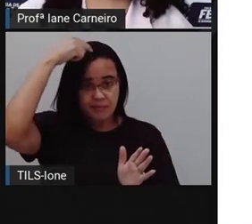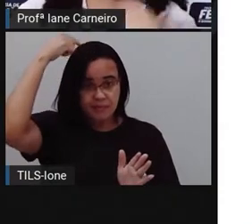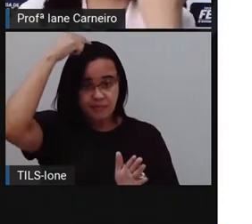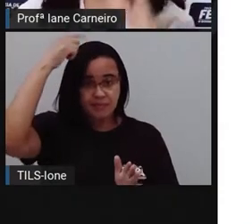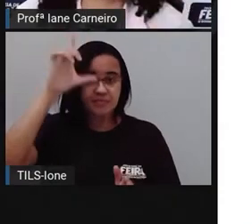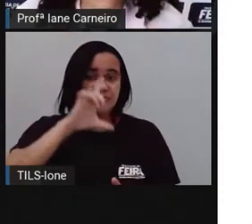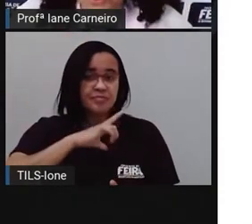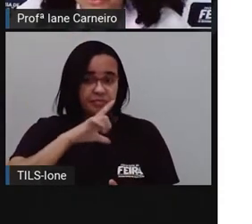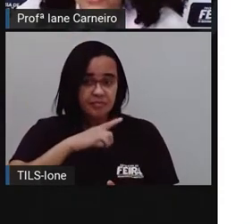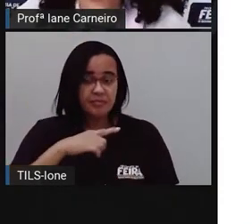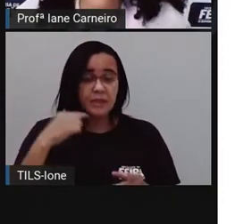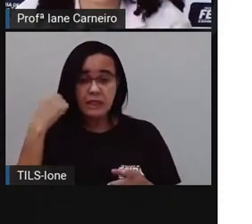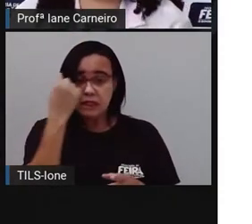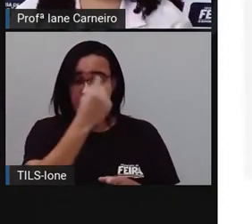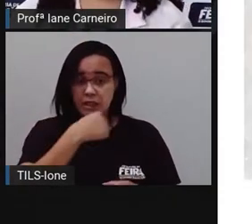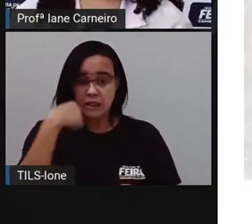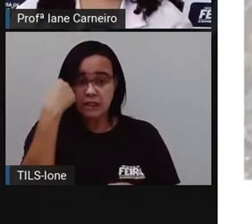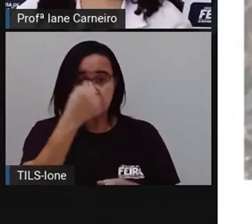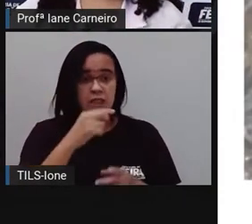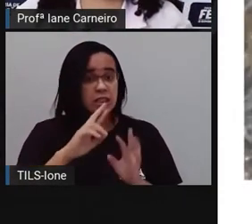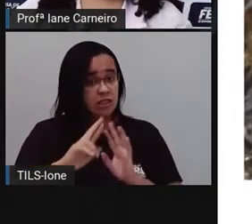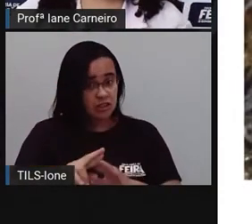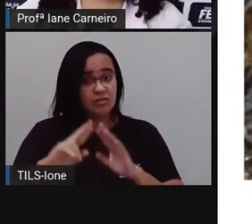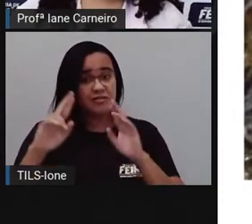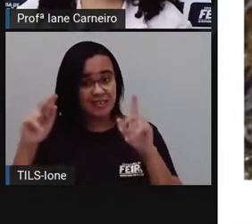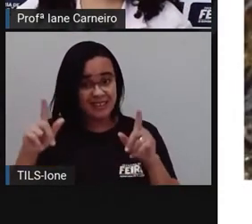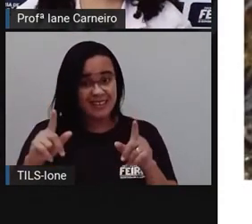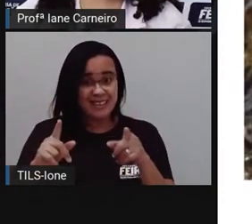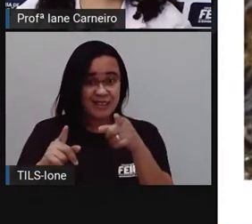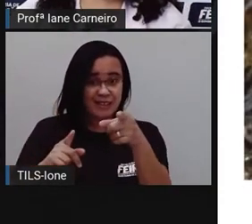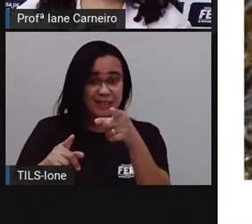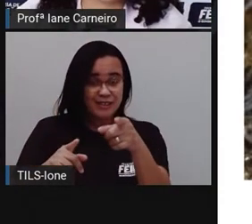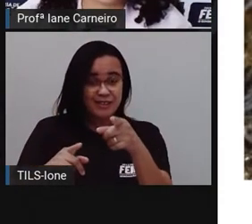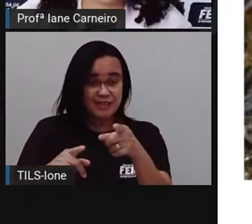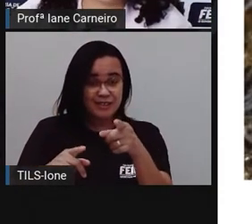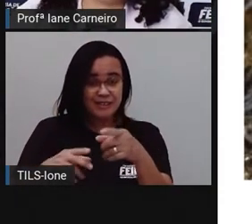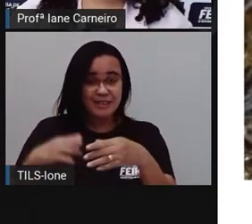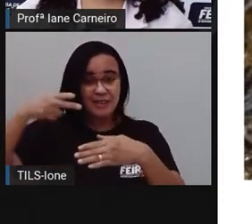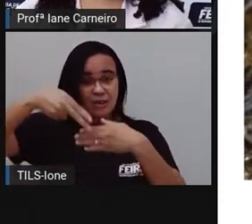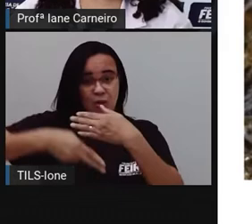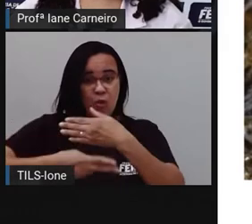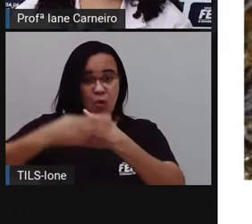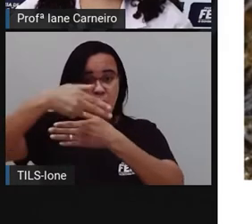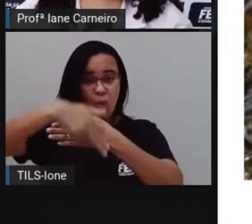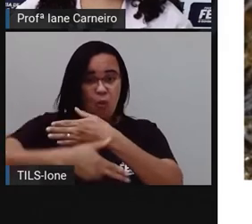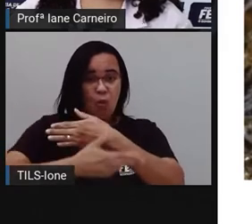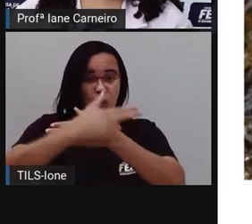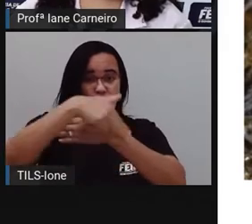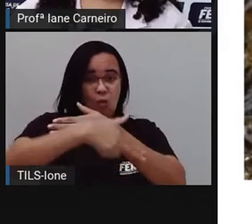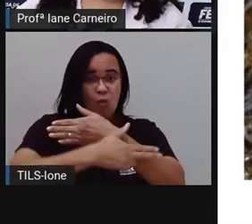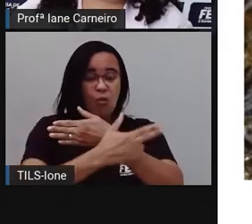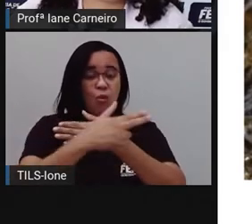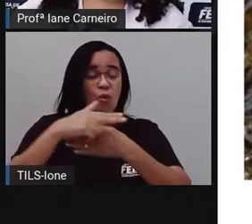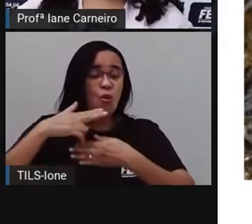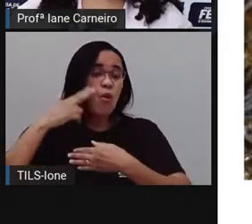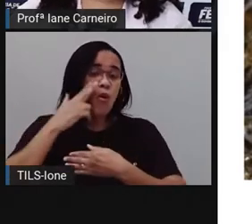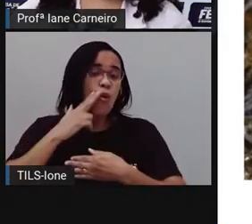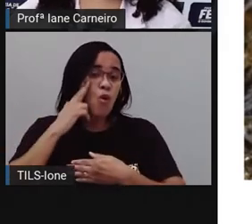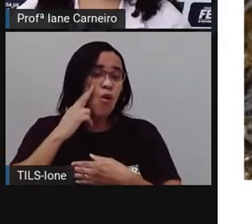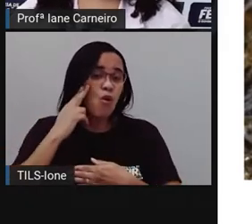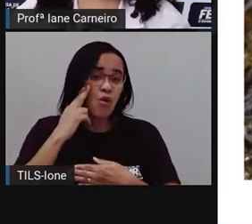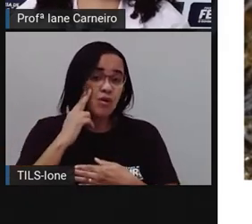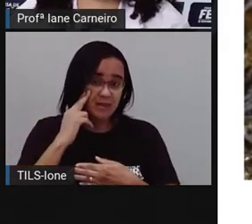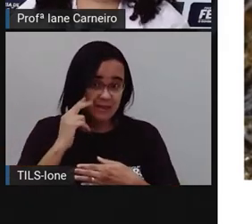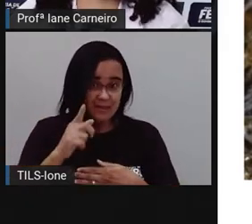Esse, olha só o formato do rosto. Olha só o boto como é, ó. Os botos podem ser pretos,